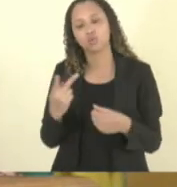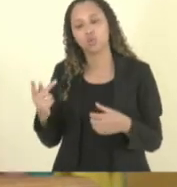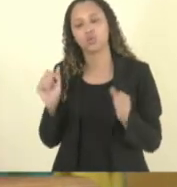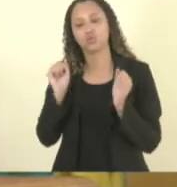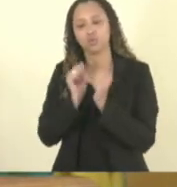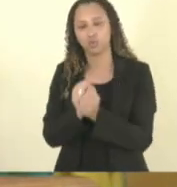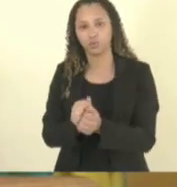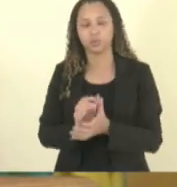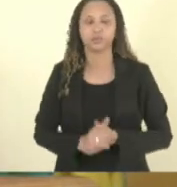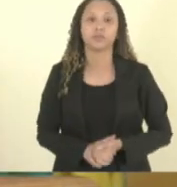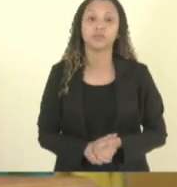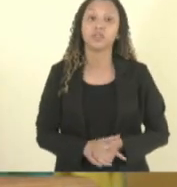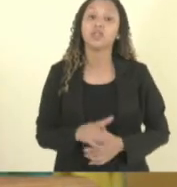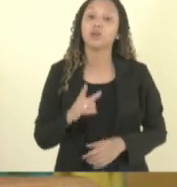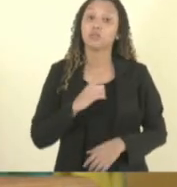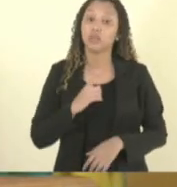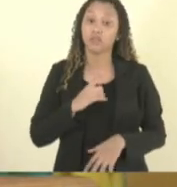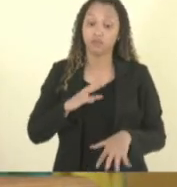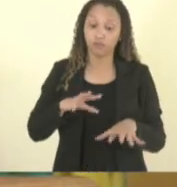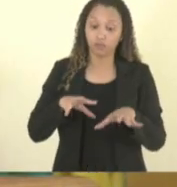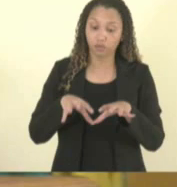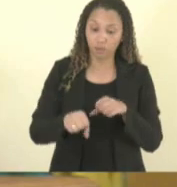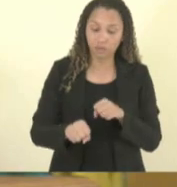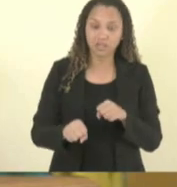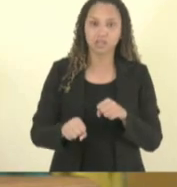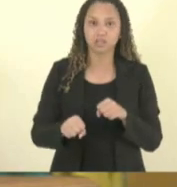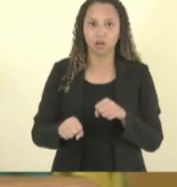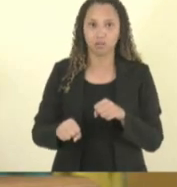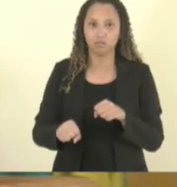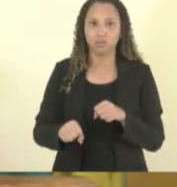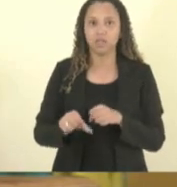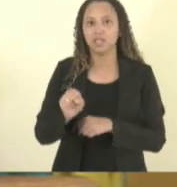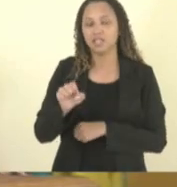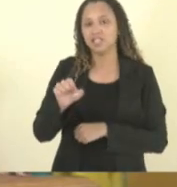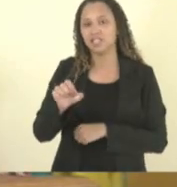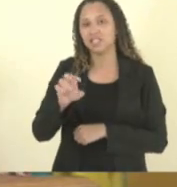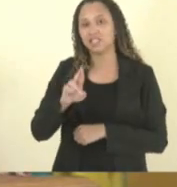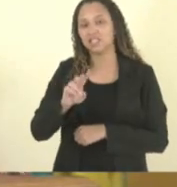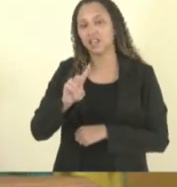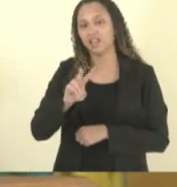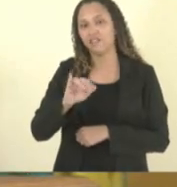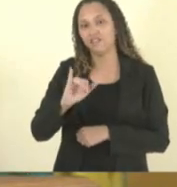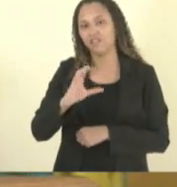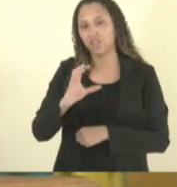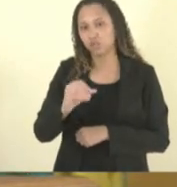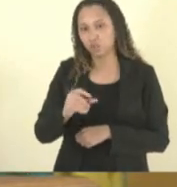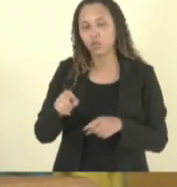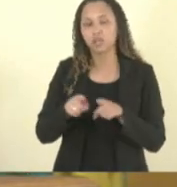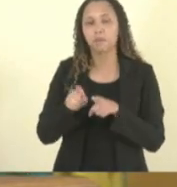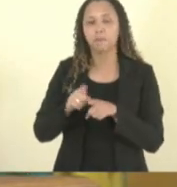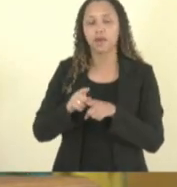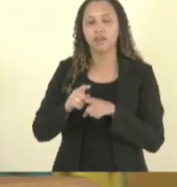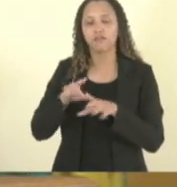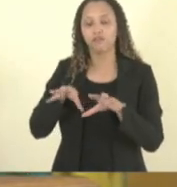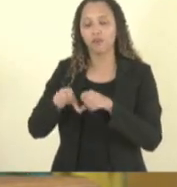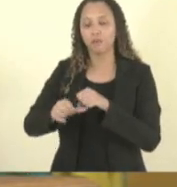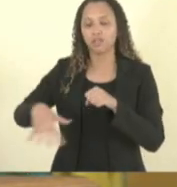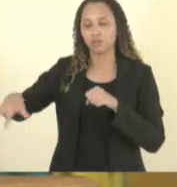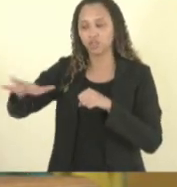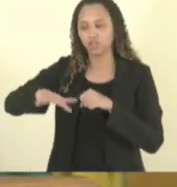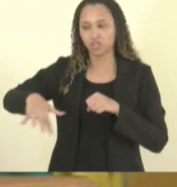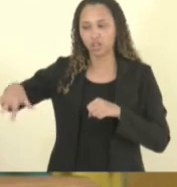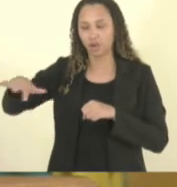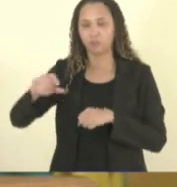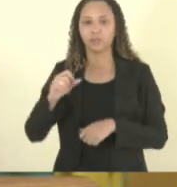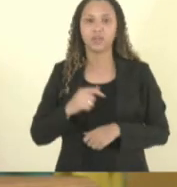eu tenho formação em serviço e a formação geral a formação em serviço são os meus